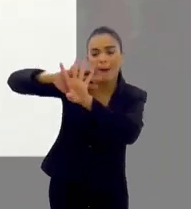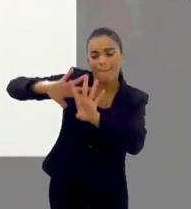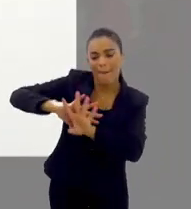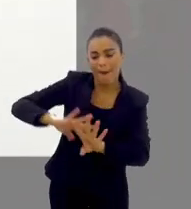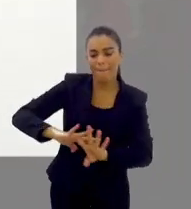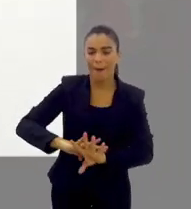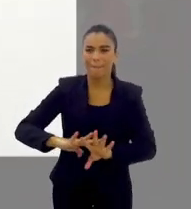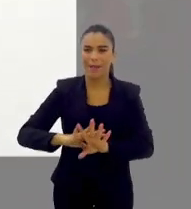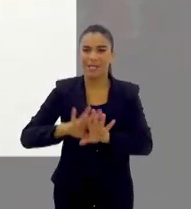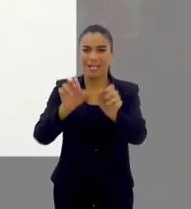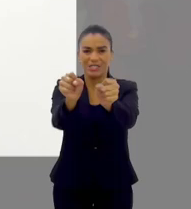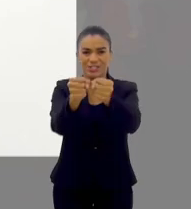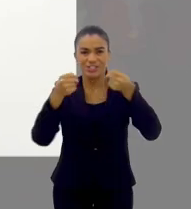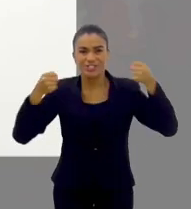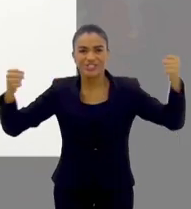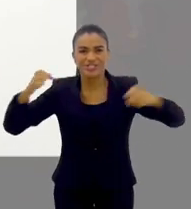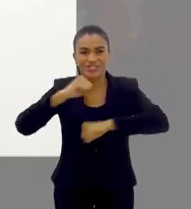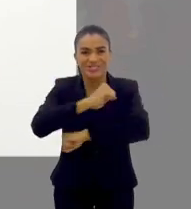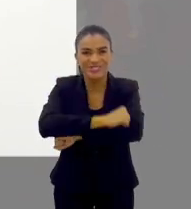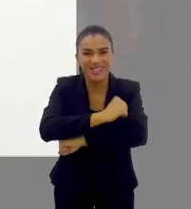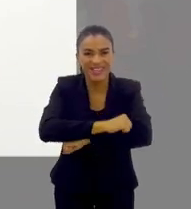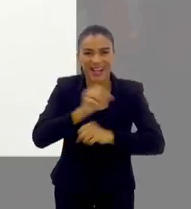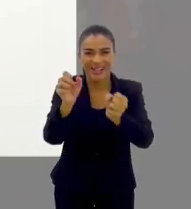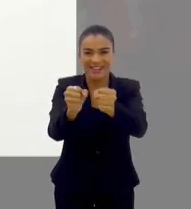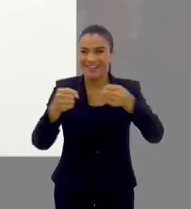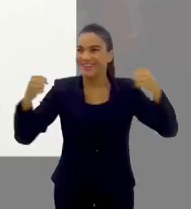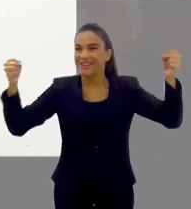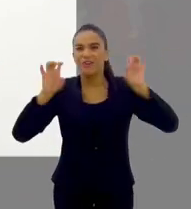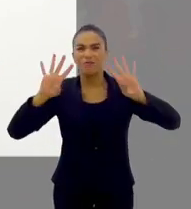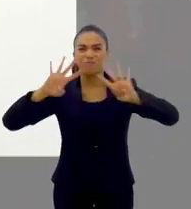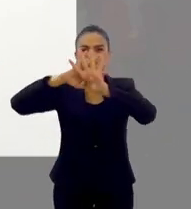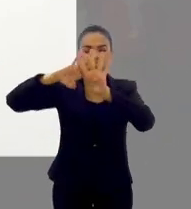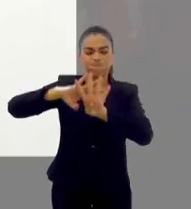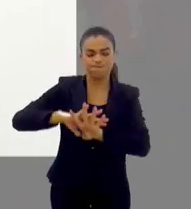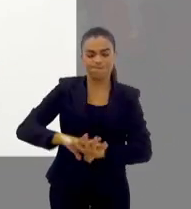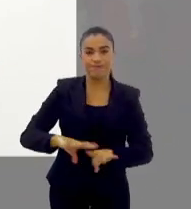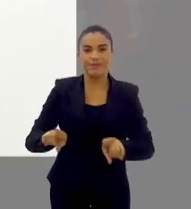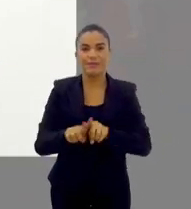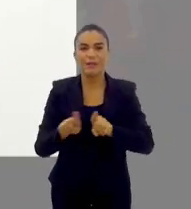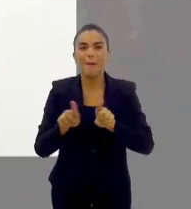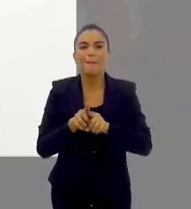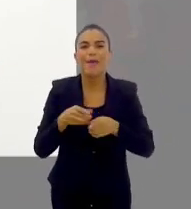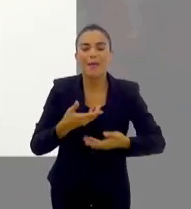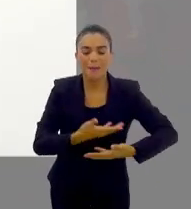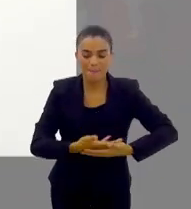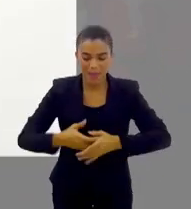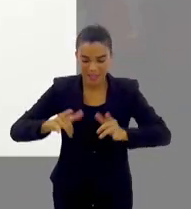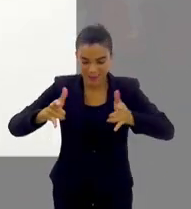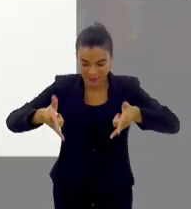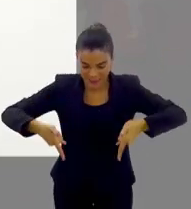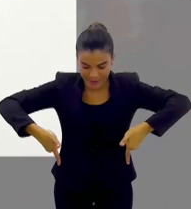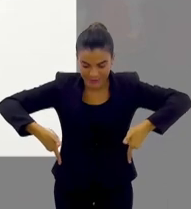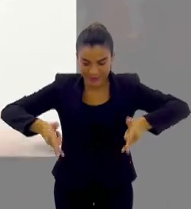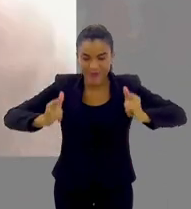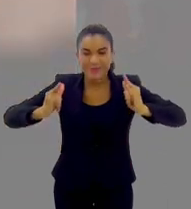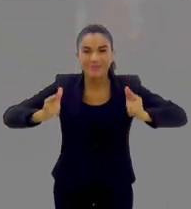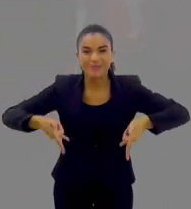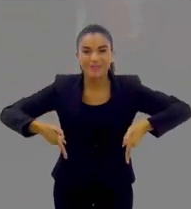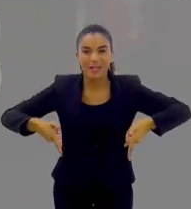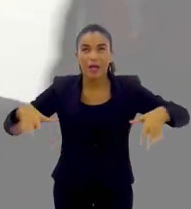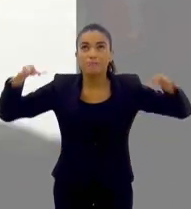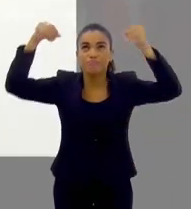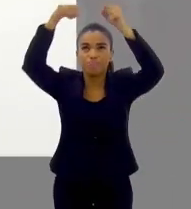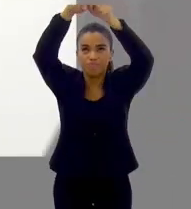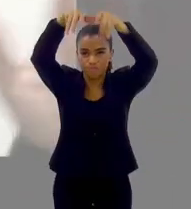proteção ali na varanda, nas janelas de casa, os próprios berços e camas, tem aquelas redes de